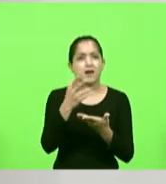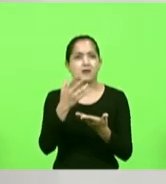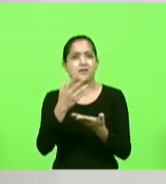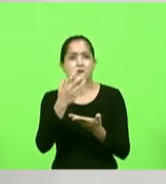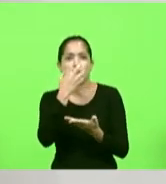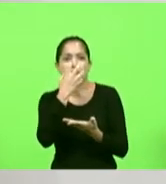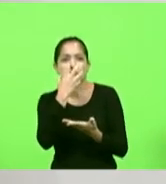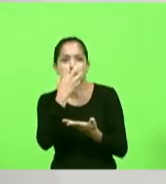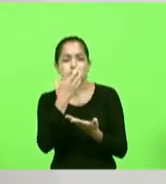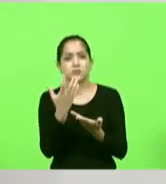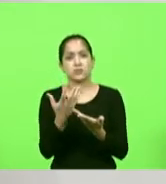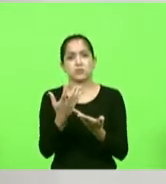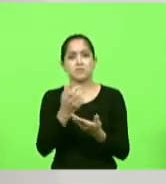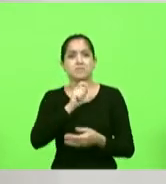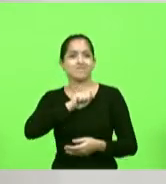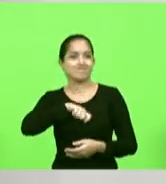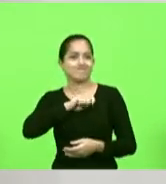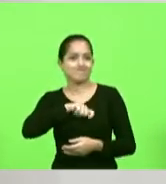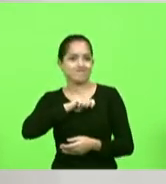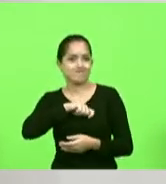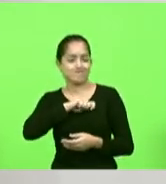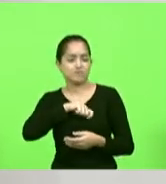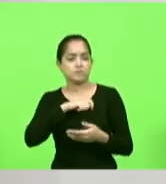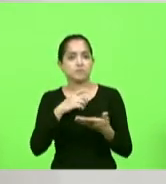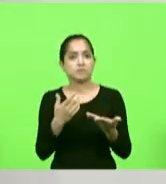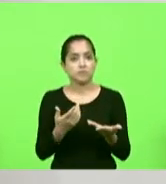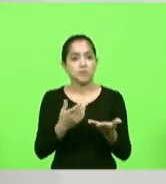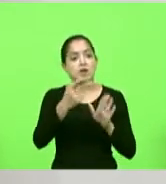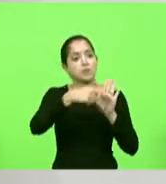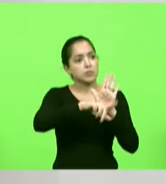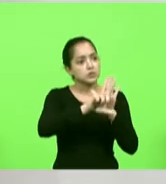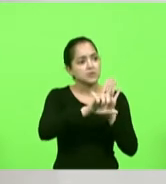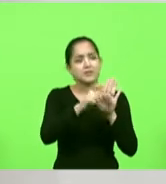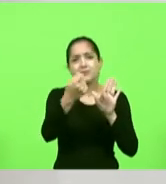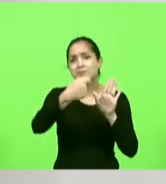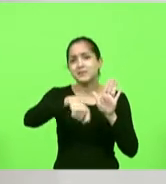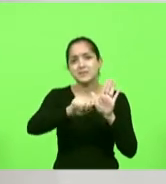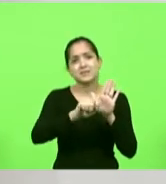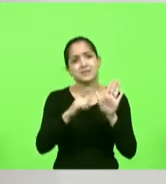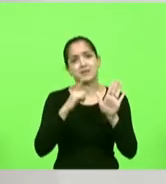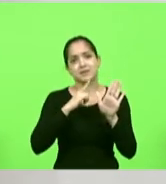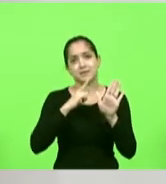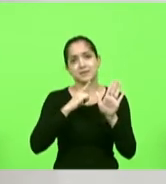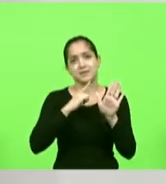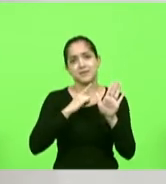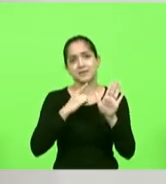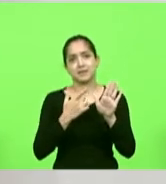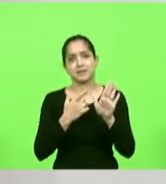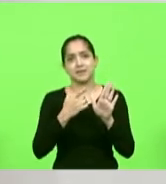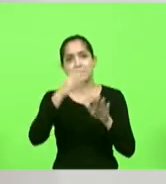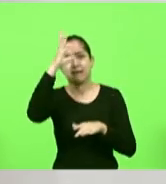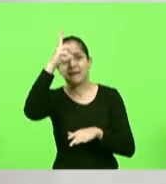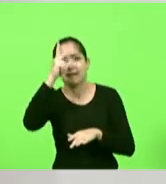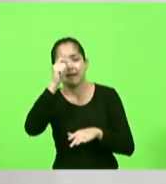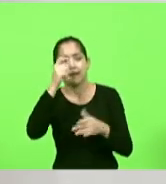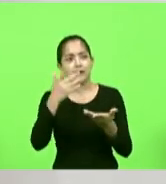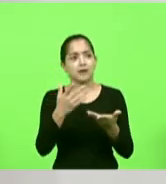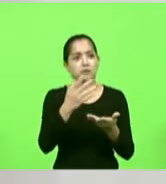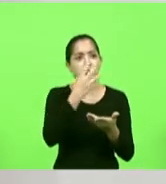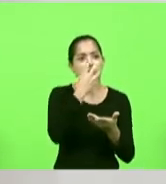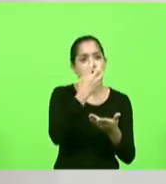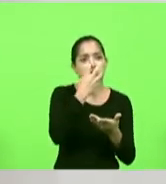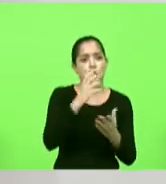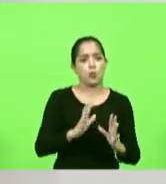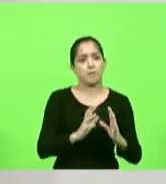sadismo a mesma coisa um projeto de lei que não precisava ter projeto de lei contra a rinha de galo contra a rinha de cachorro